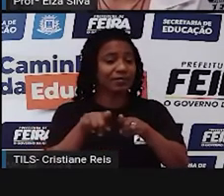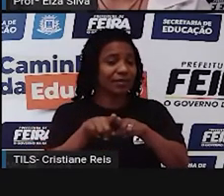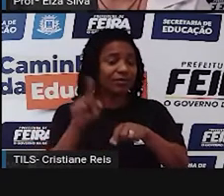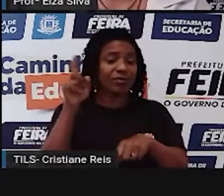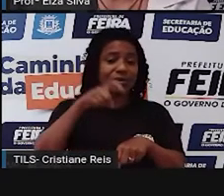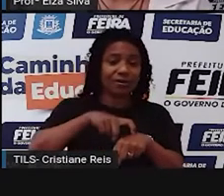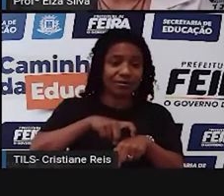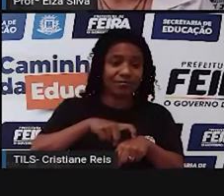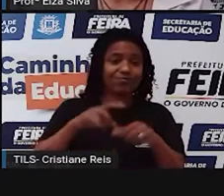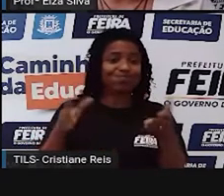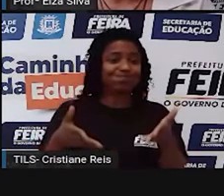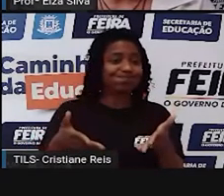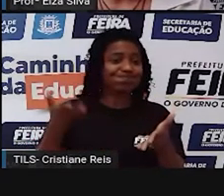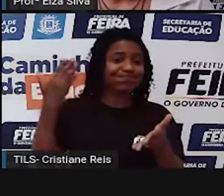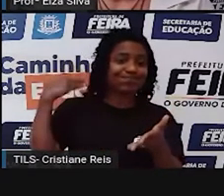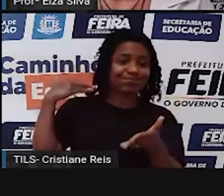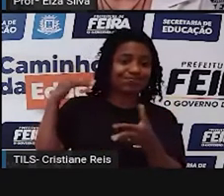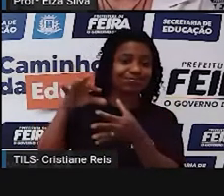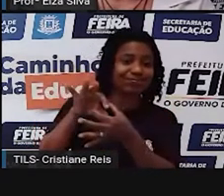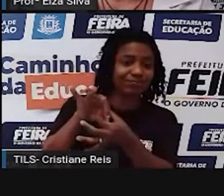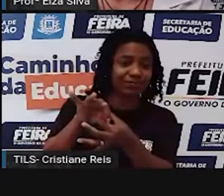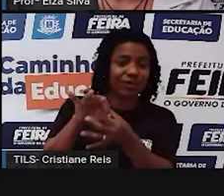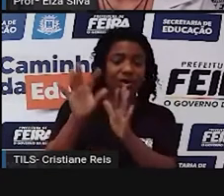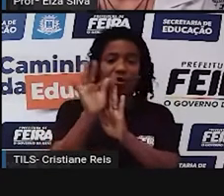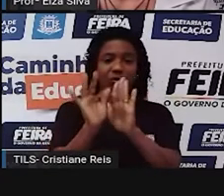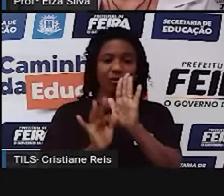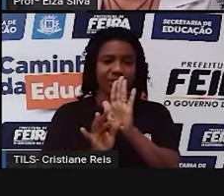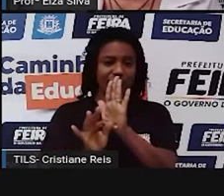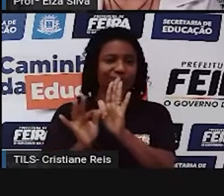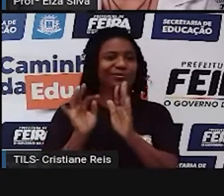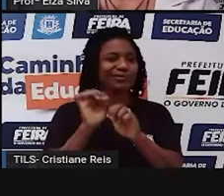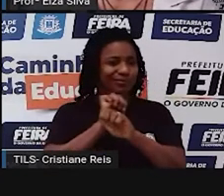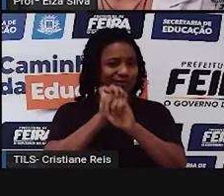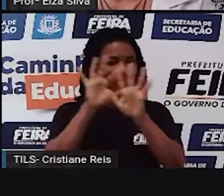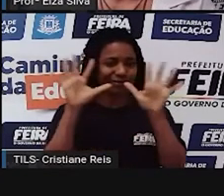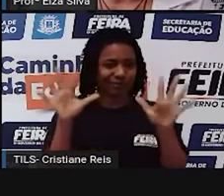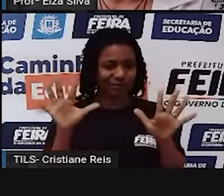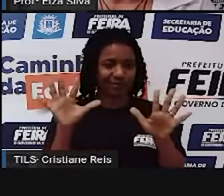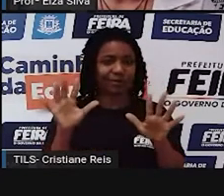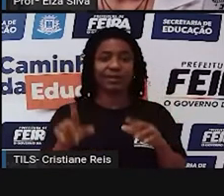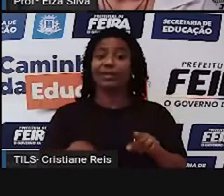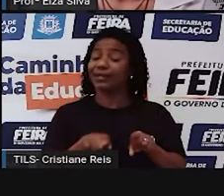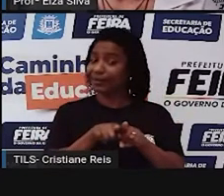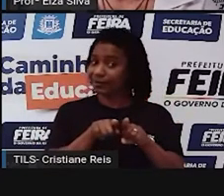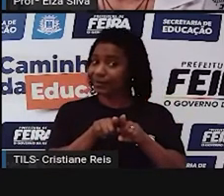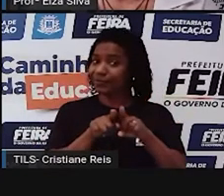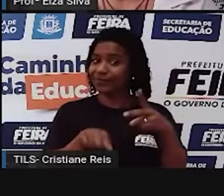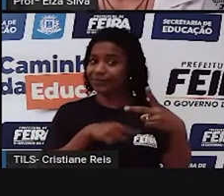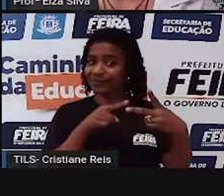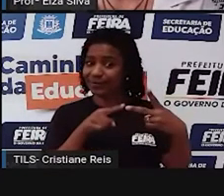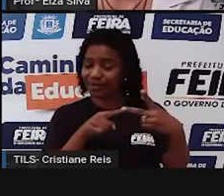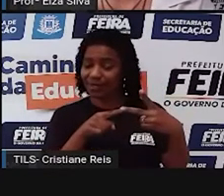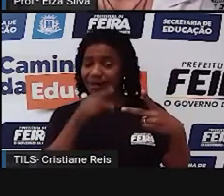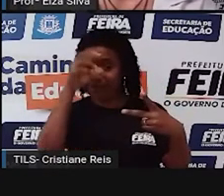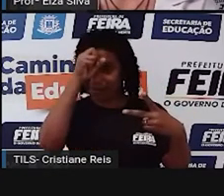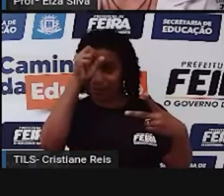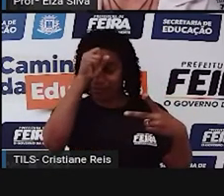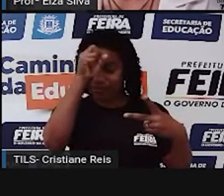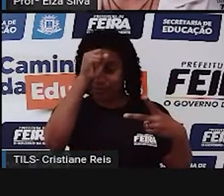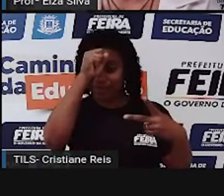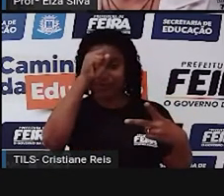para a construção do sentido do texto. Além disso, vamos abordar particularidades